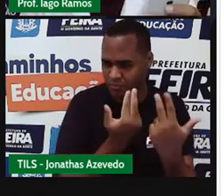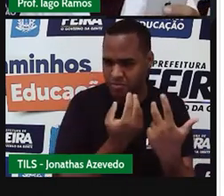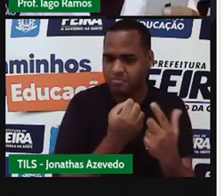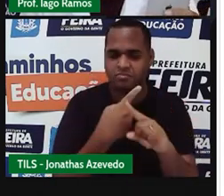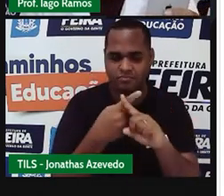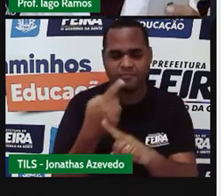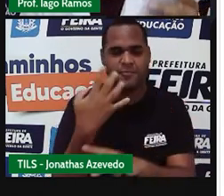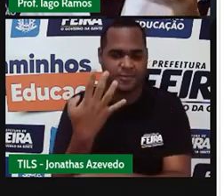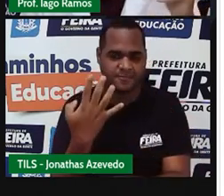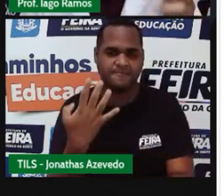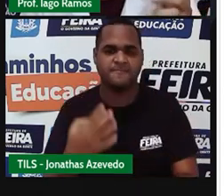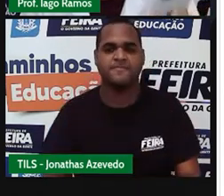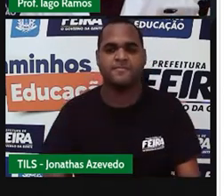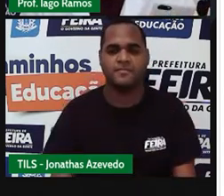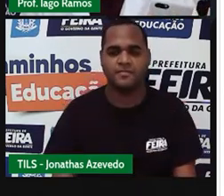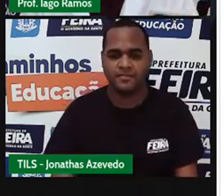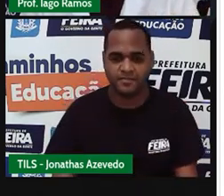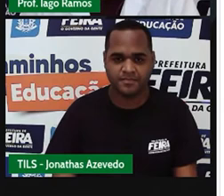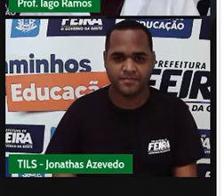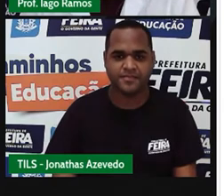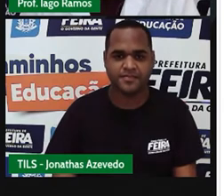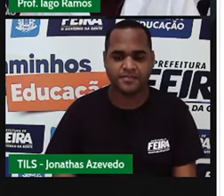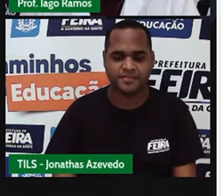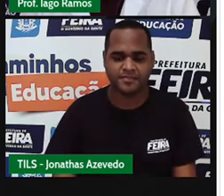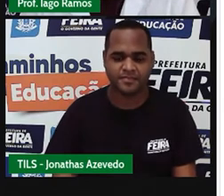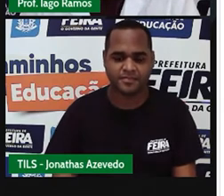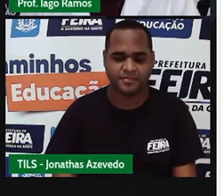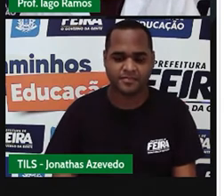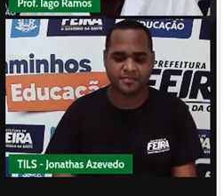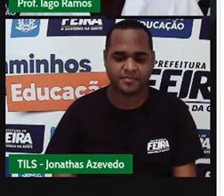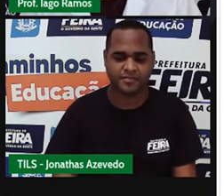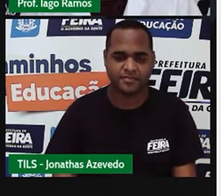142.857, vezes 4,